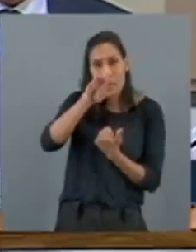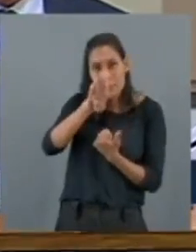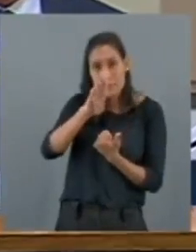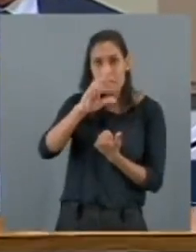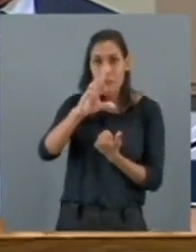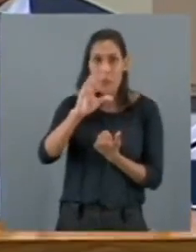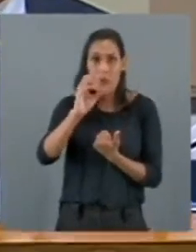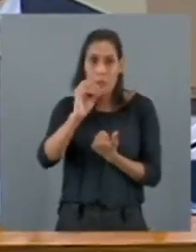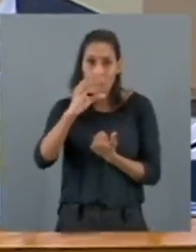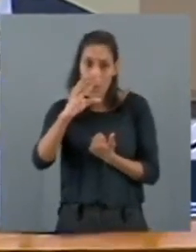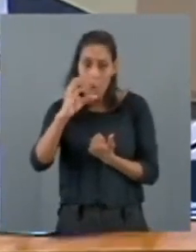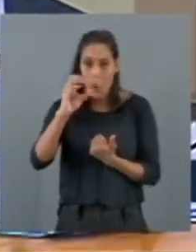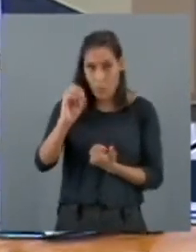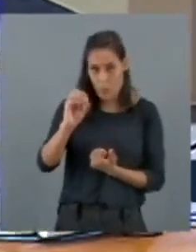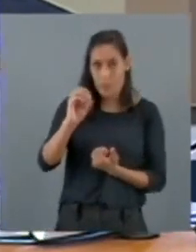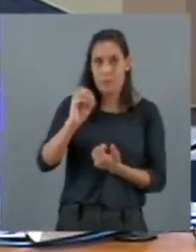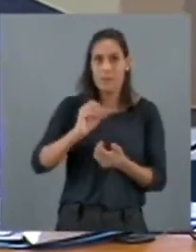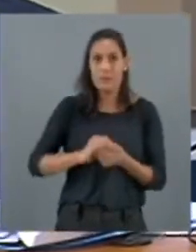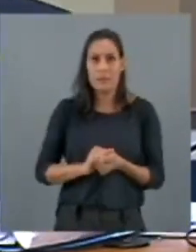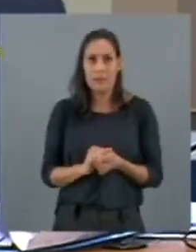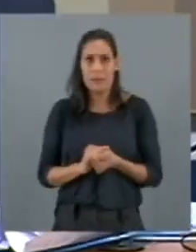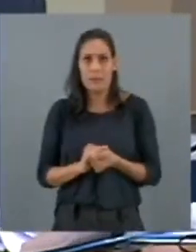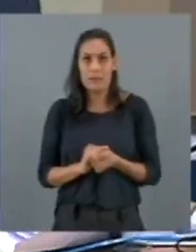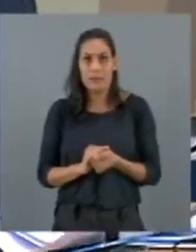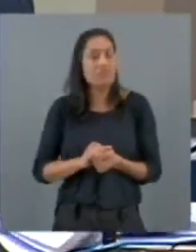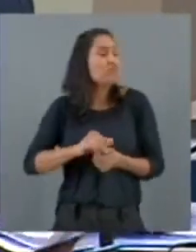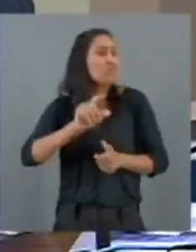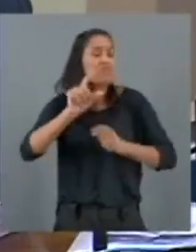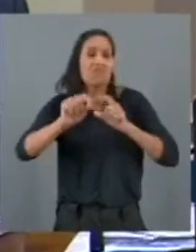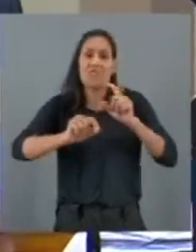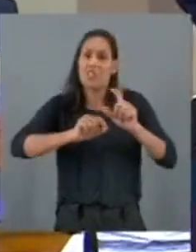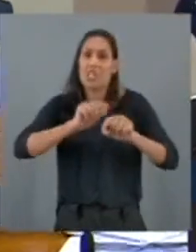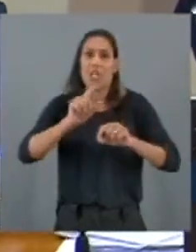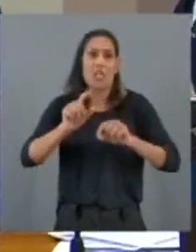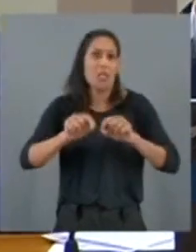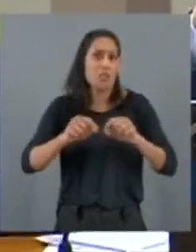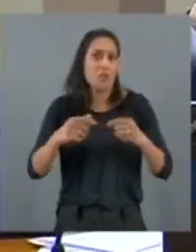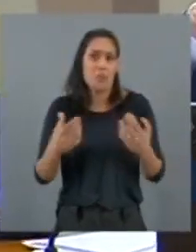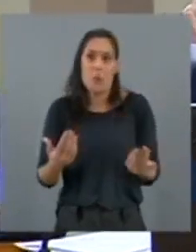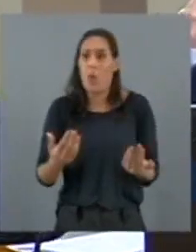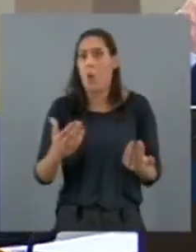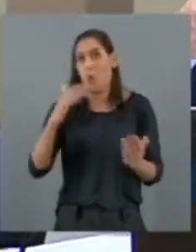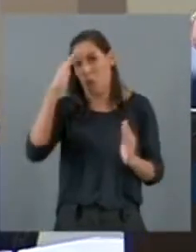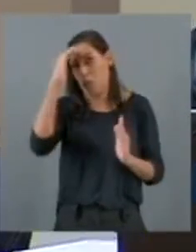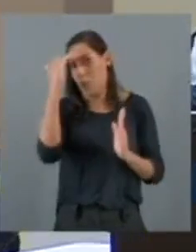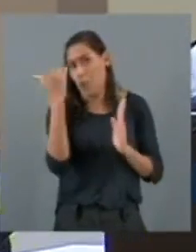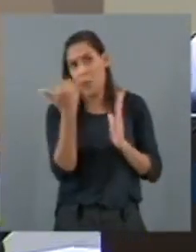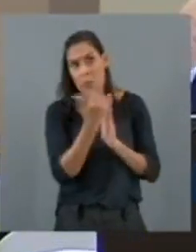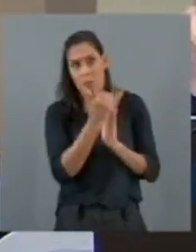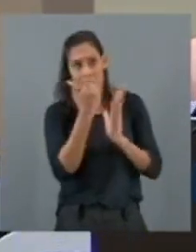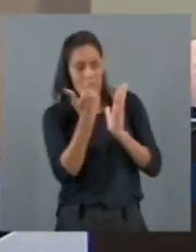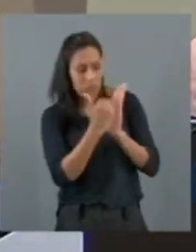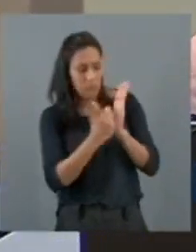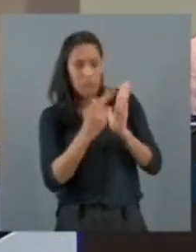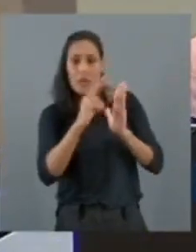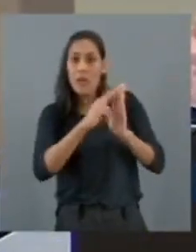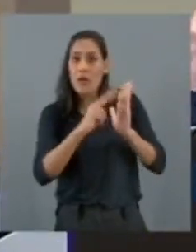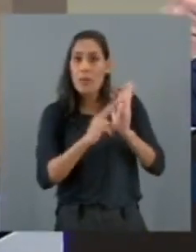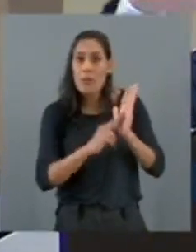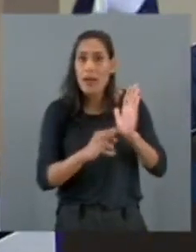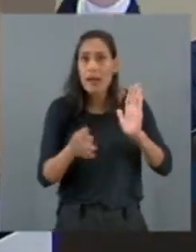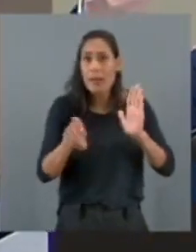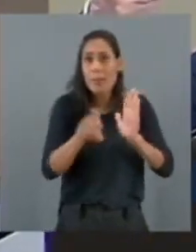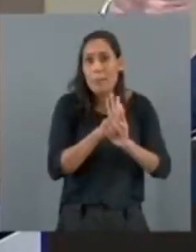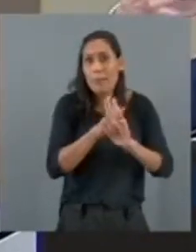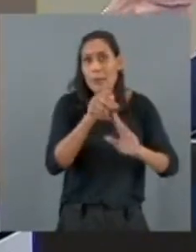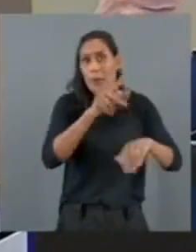a metodologia, determinam aqui, e ela falou que segue os padrões internacionais, e isso explica muita coisa. Segue